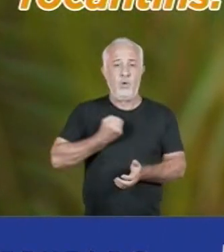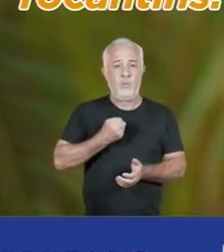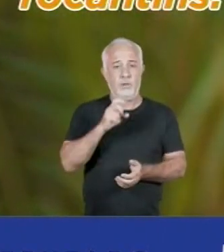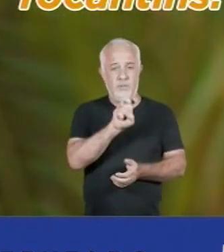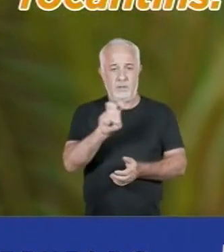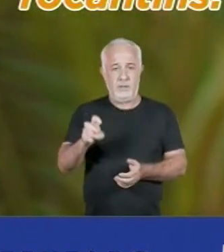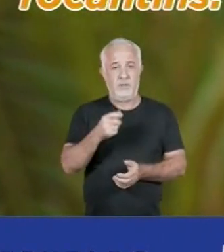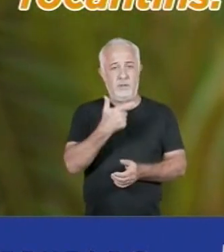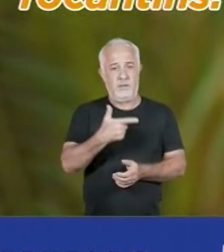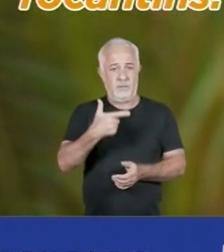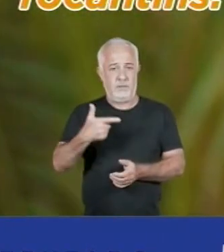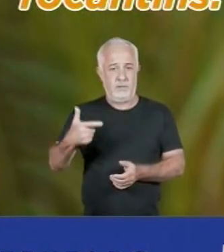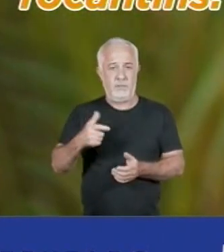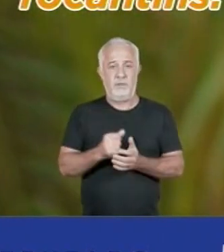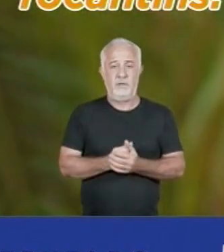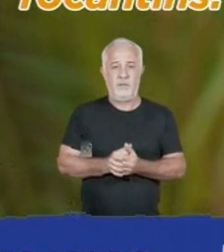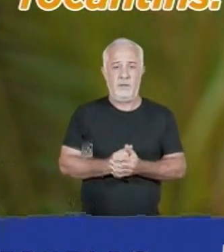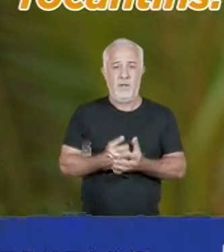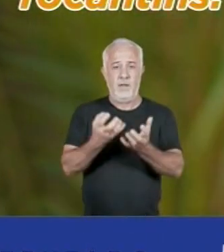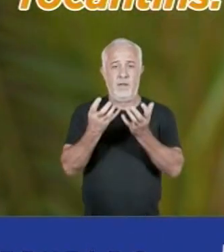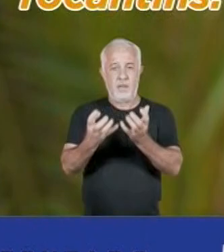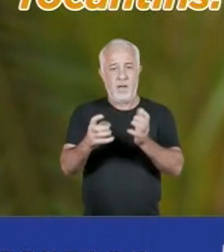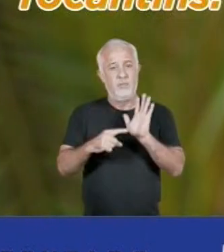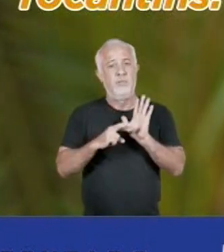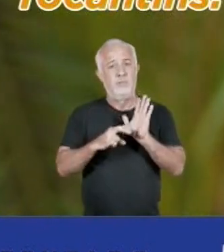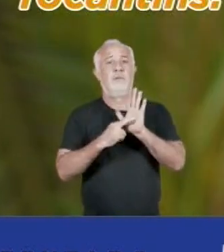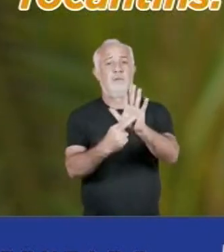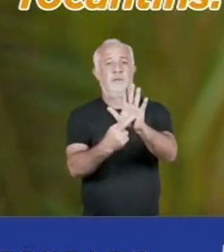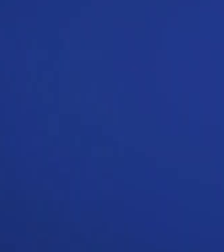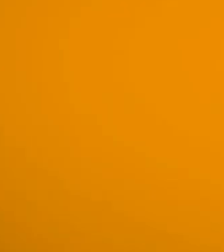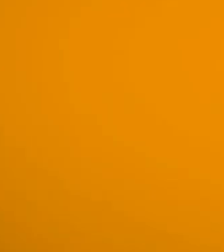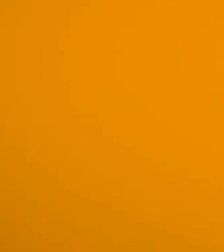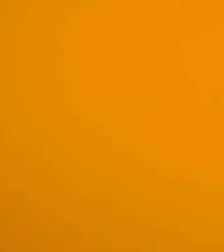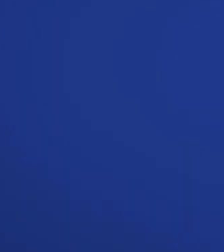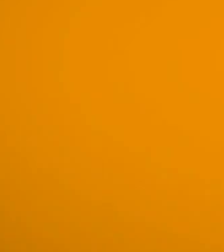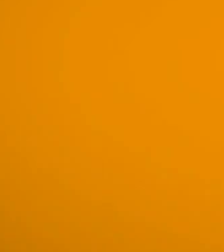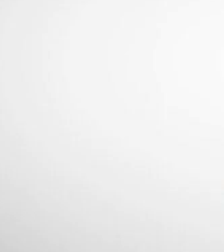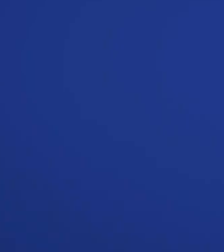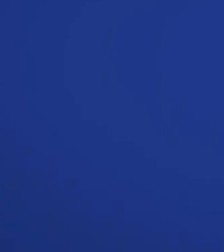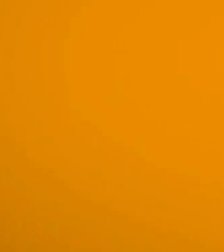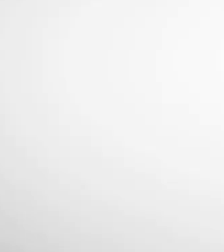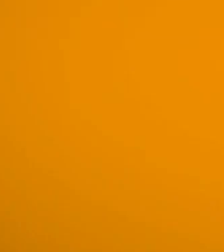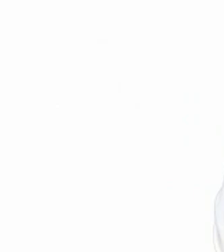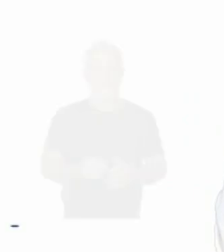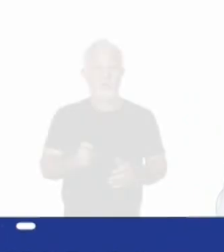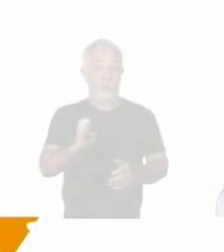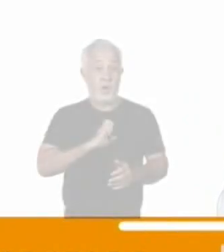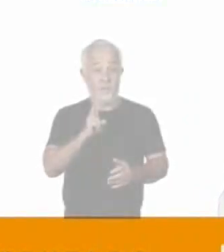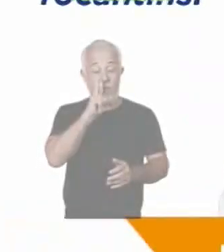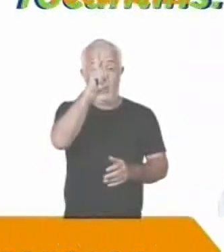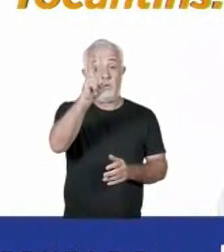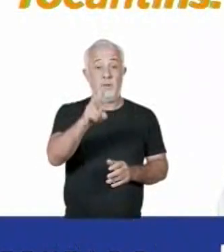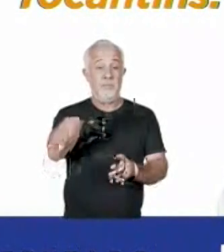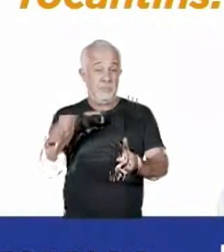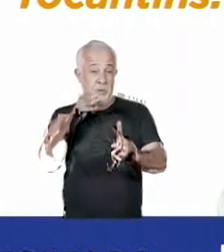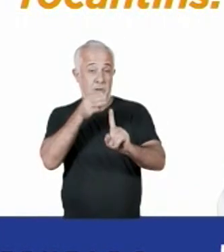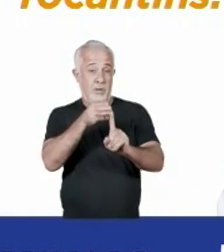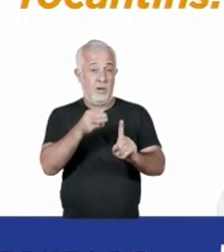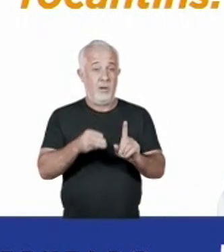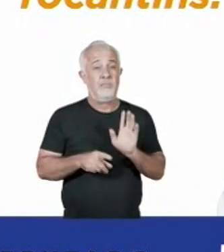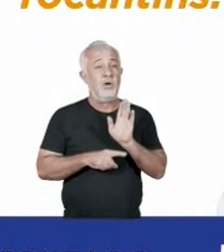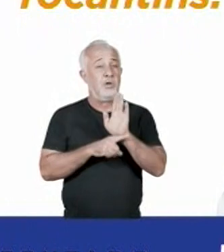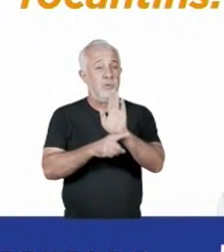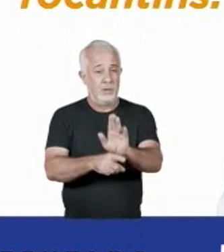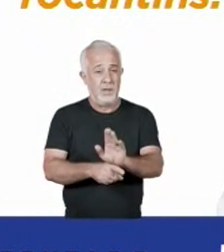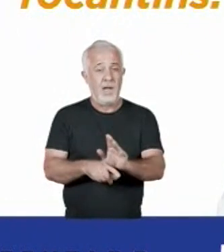55222. Pra ser a sua voz. 5, 5. Sou o Eduardo Forte, minha missão sempre foi